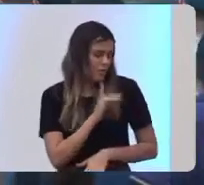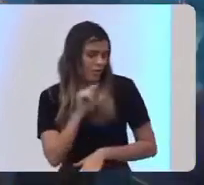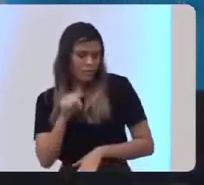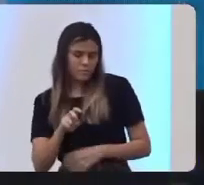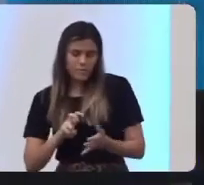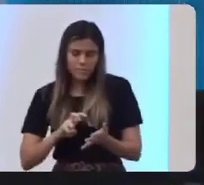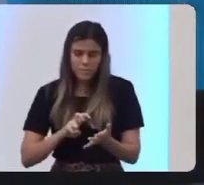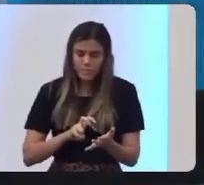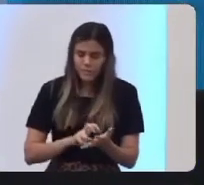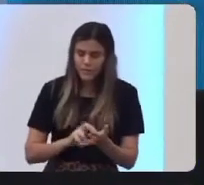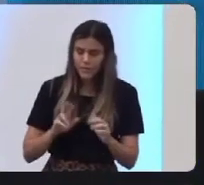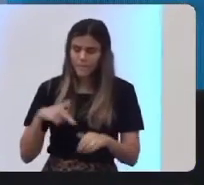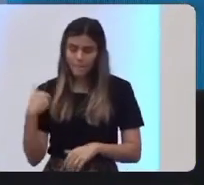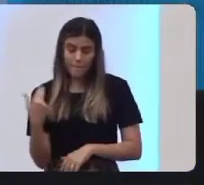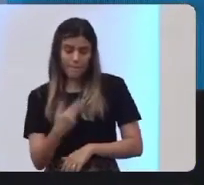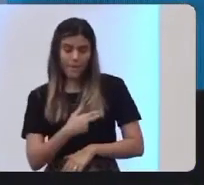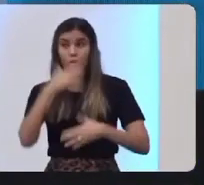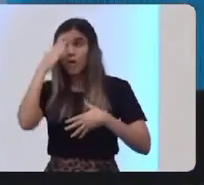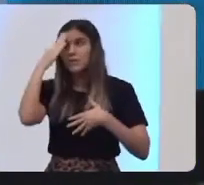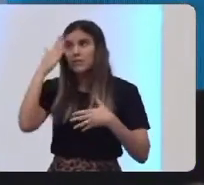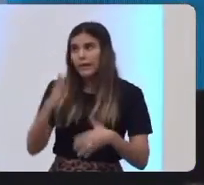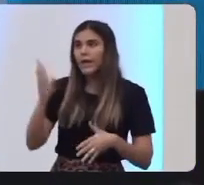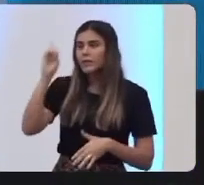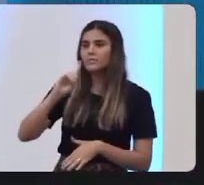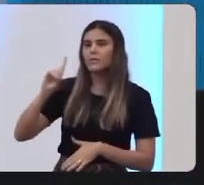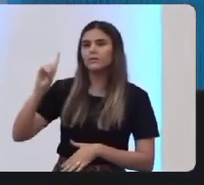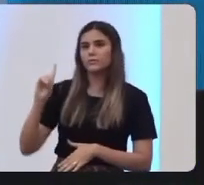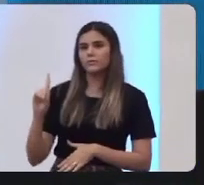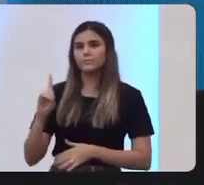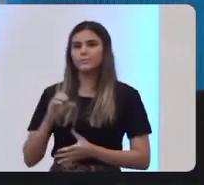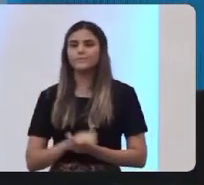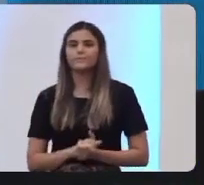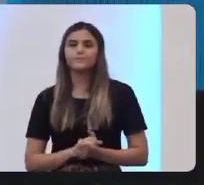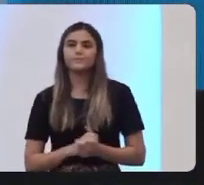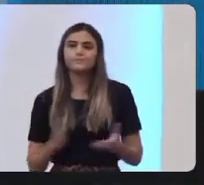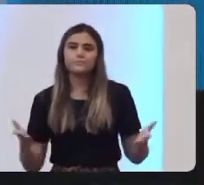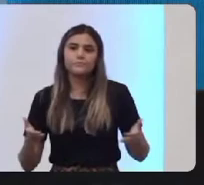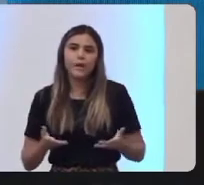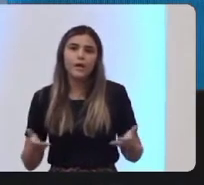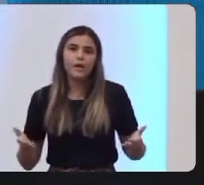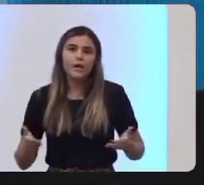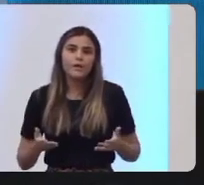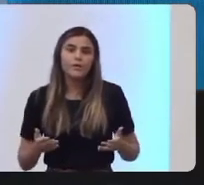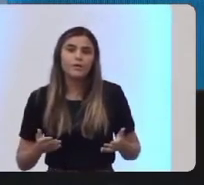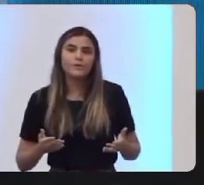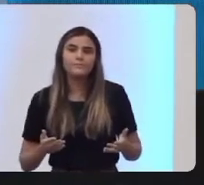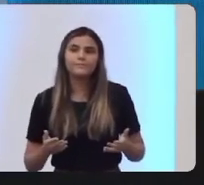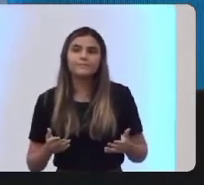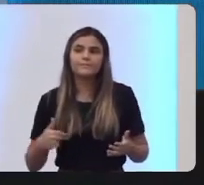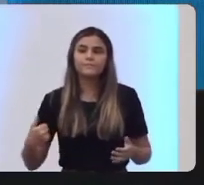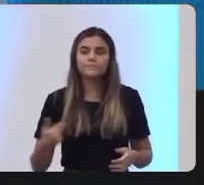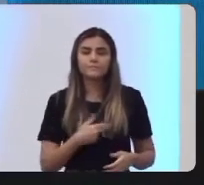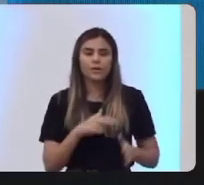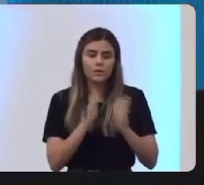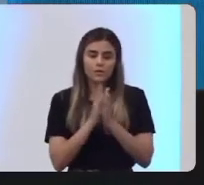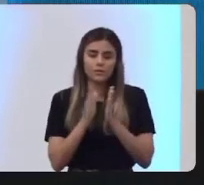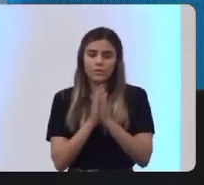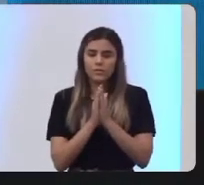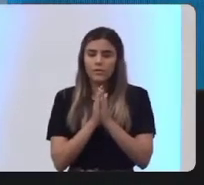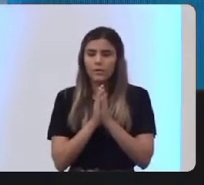E nós somos gratos a Deus. Amado, neste momento nós iremos orar